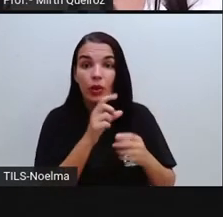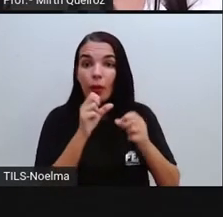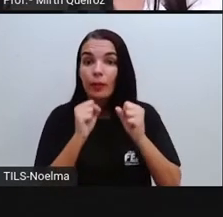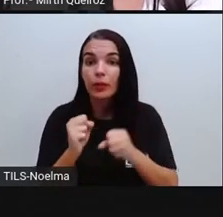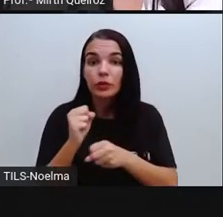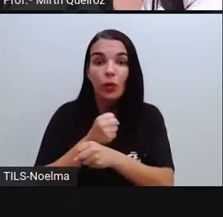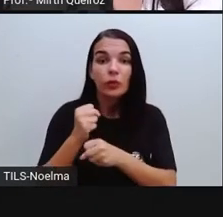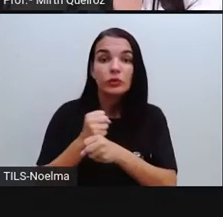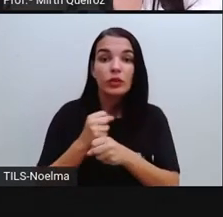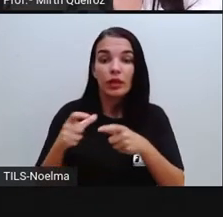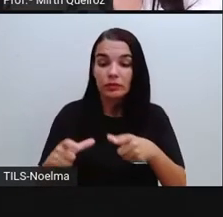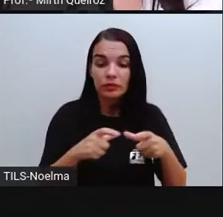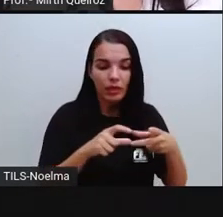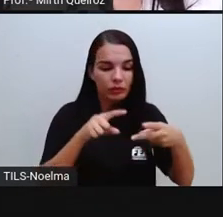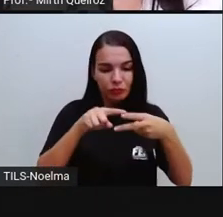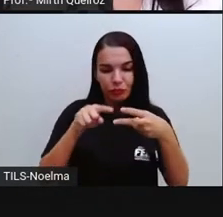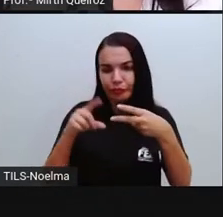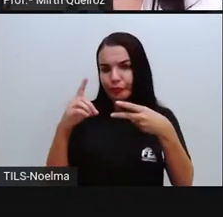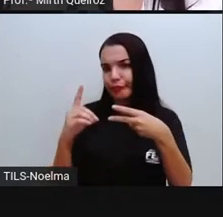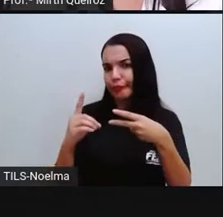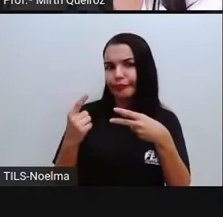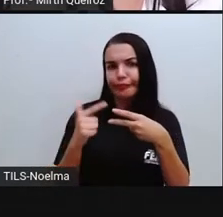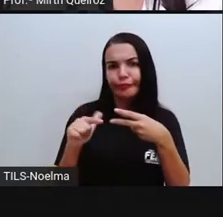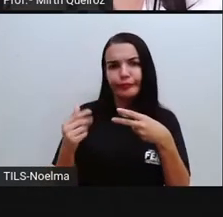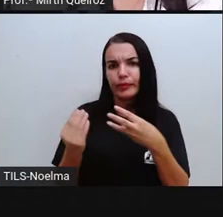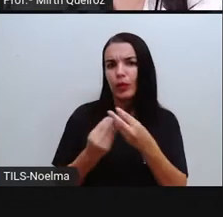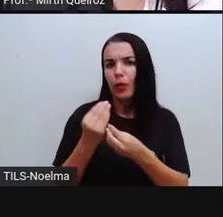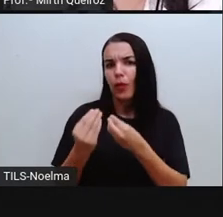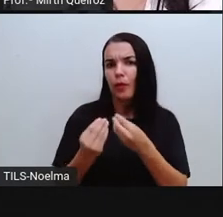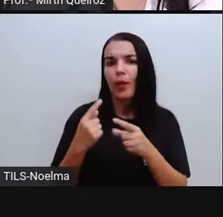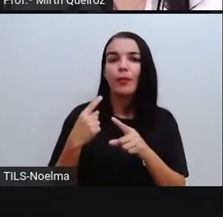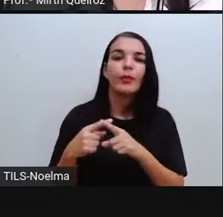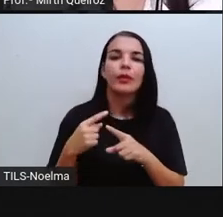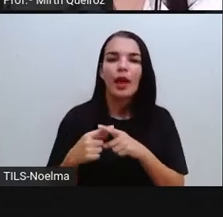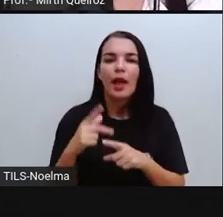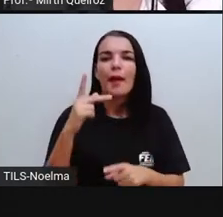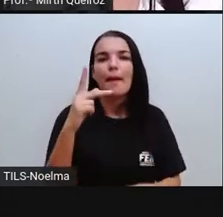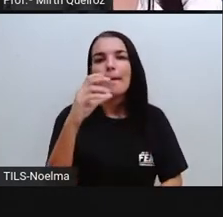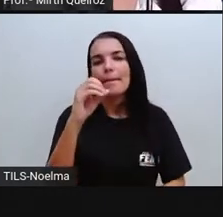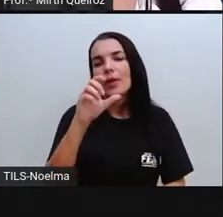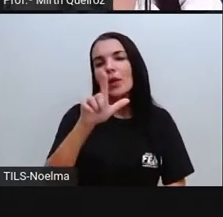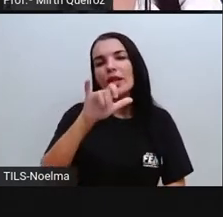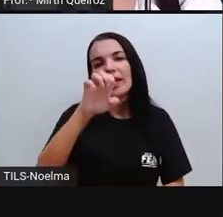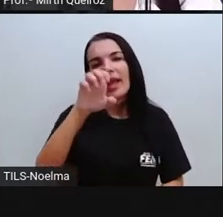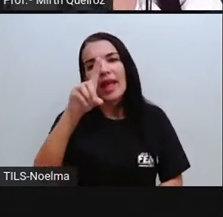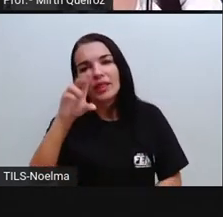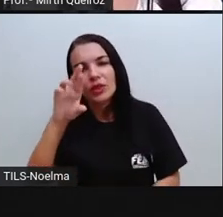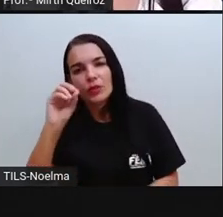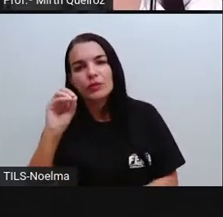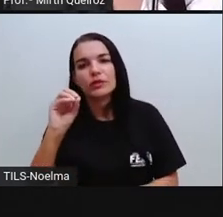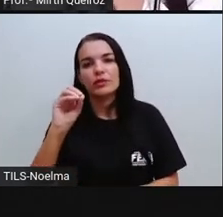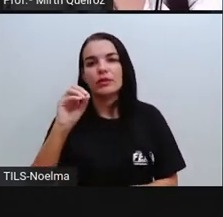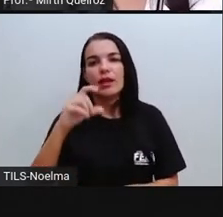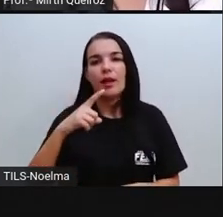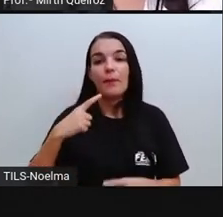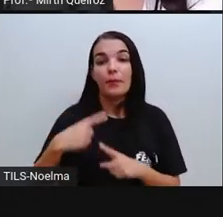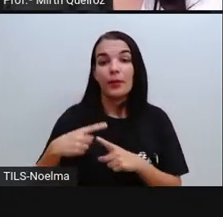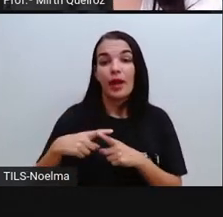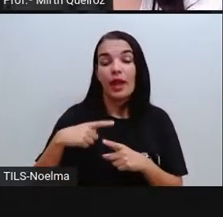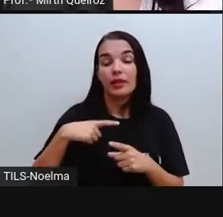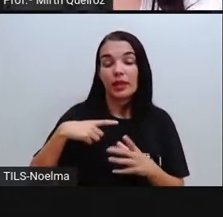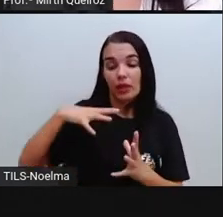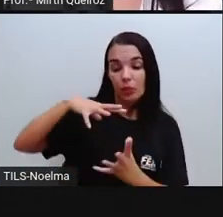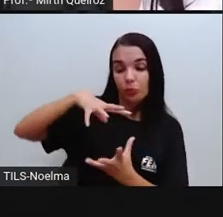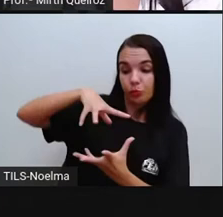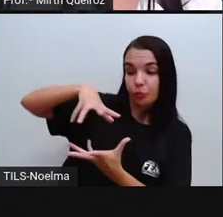construídas em espaços bidimensionais e são classificadas em poliedros, corpos